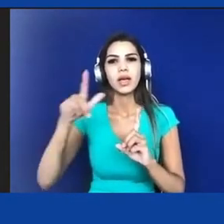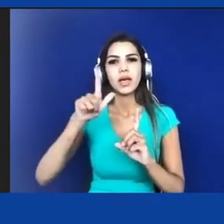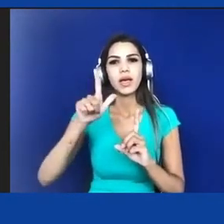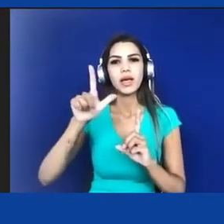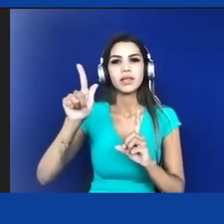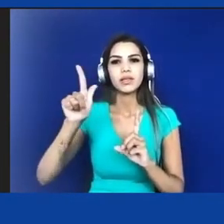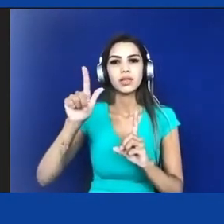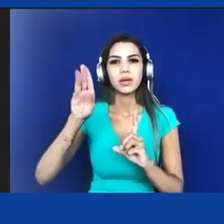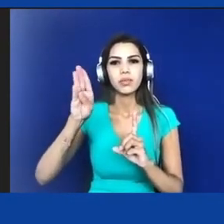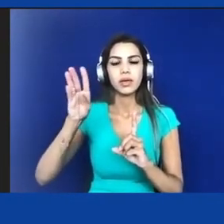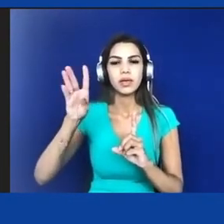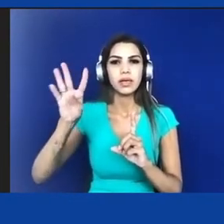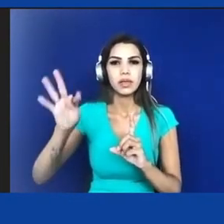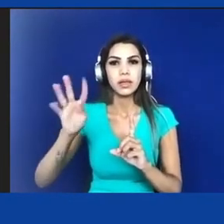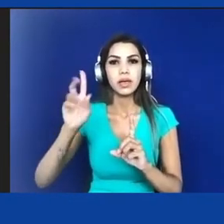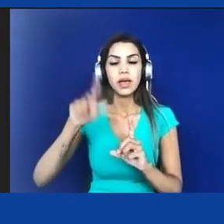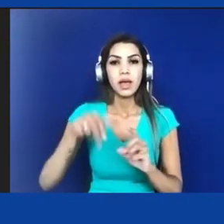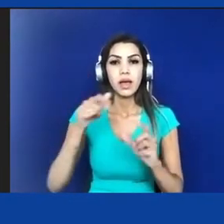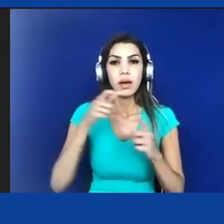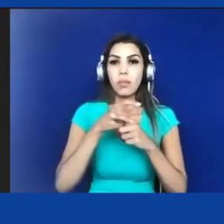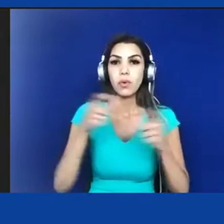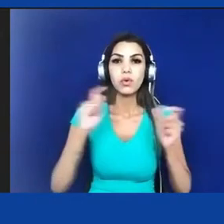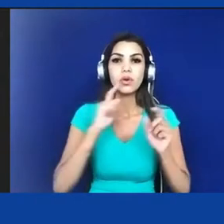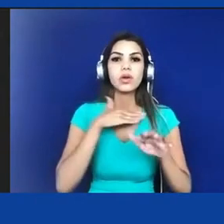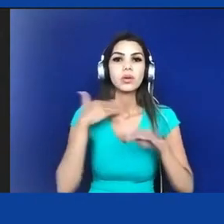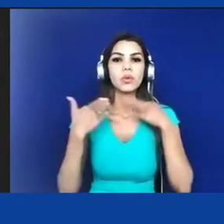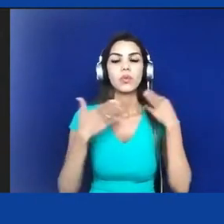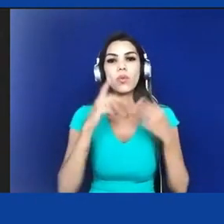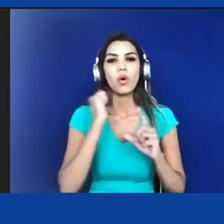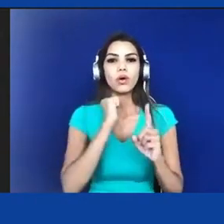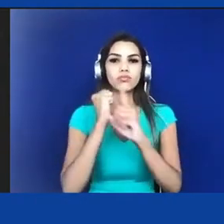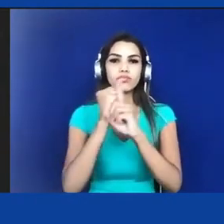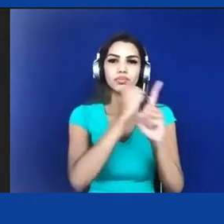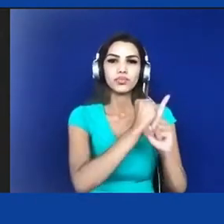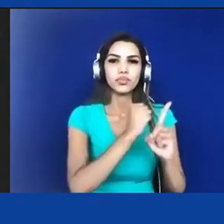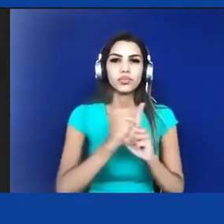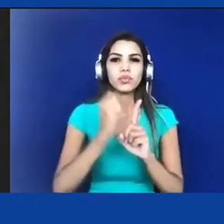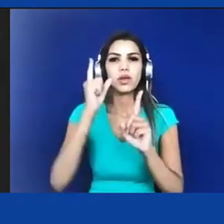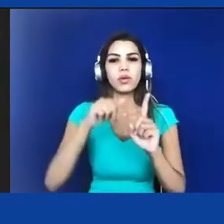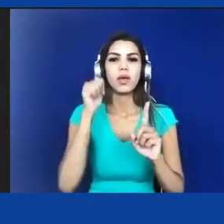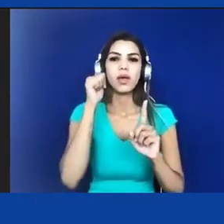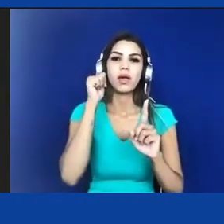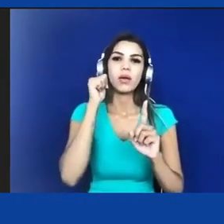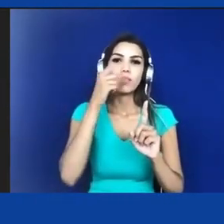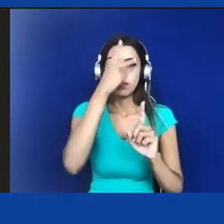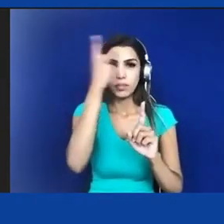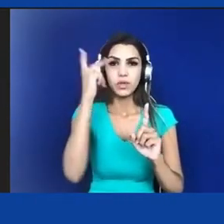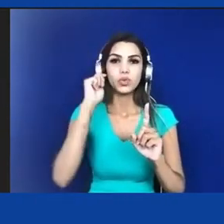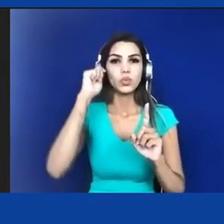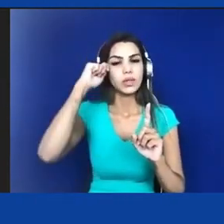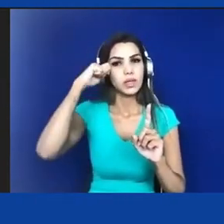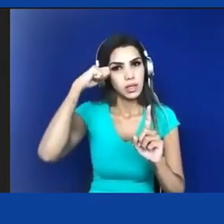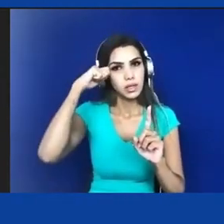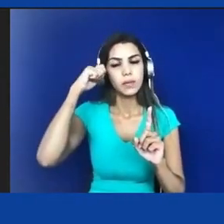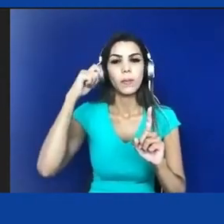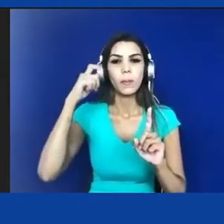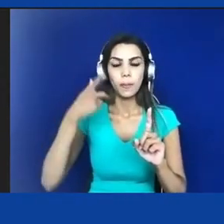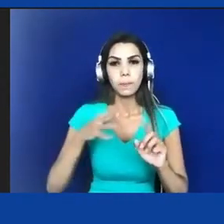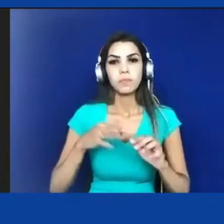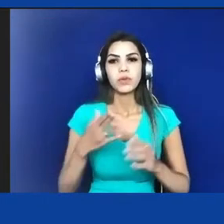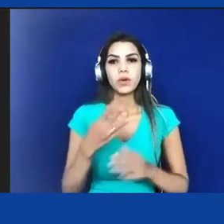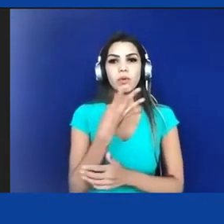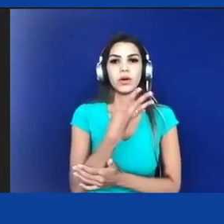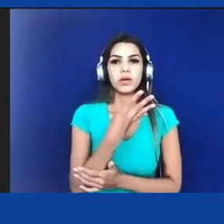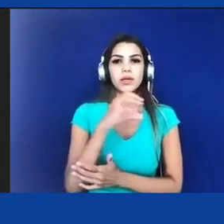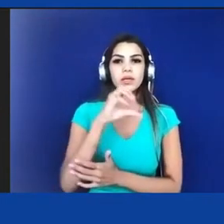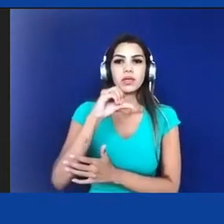é o sistema de informação de agravos de notificação. 49,4% da